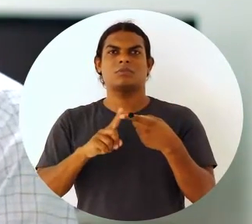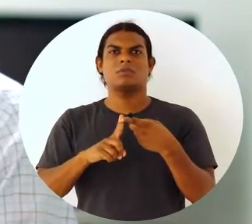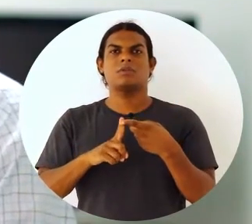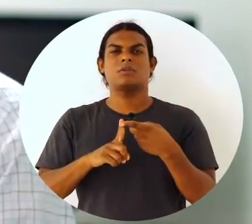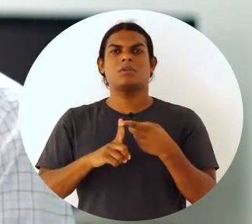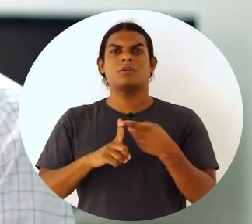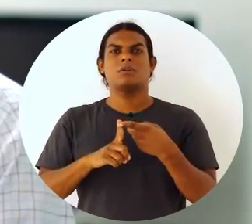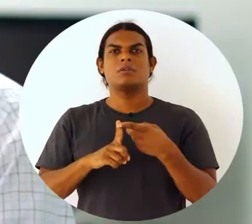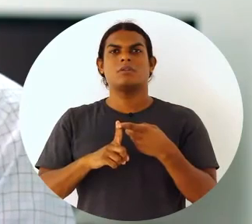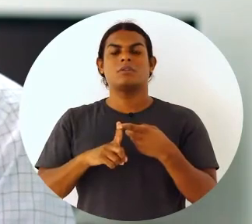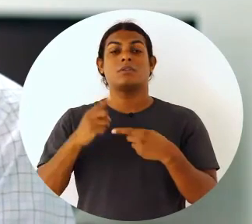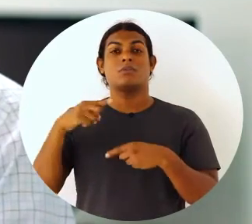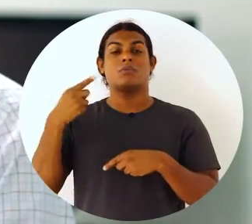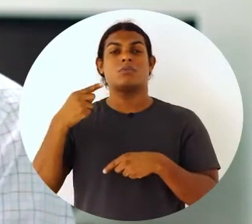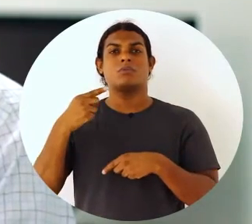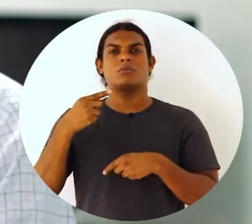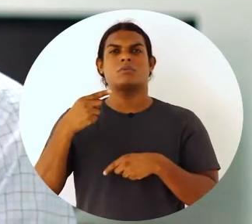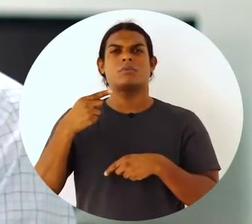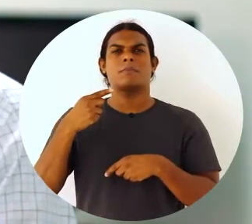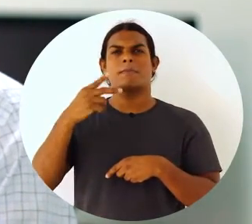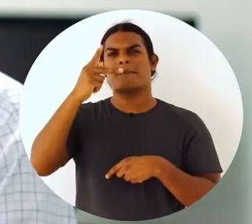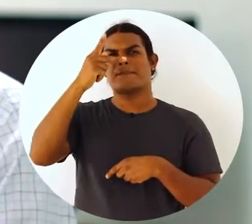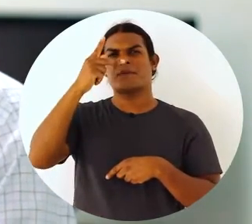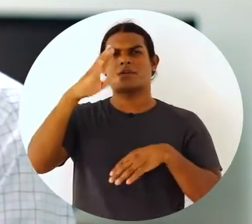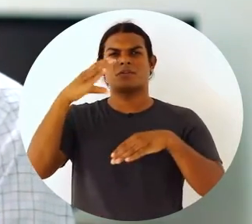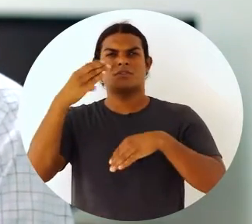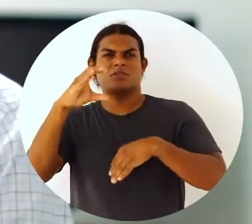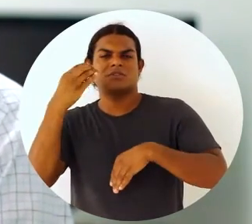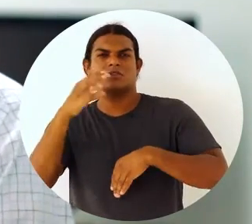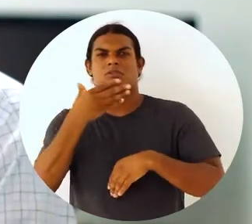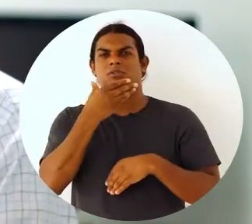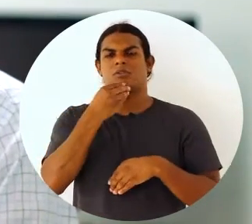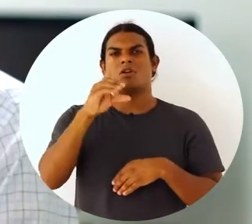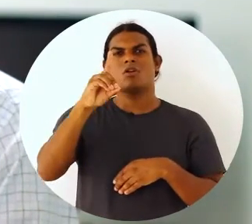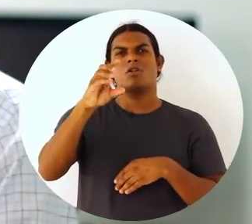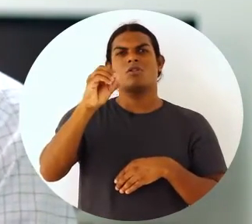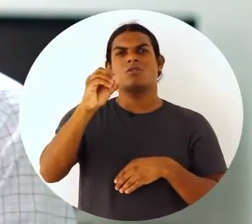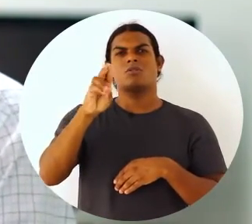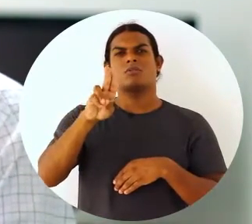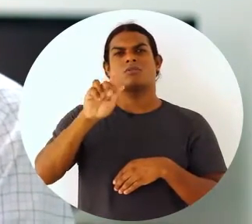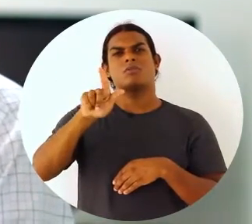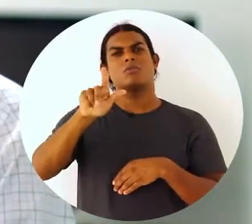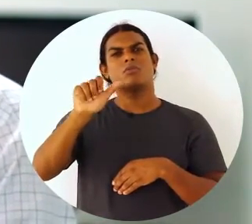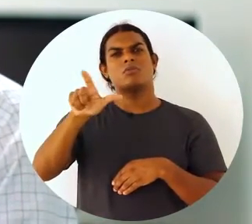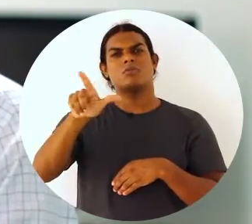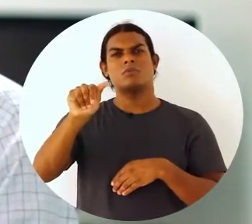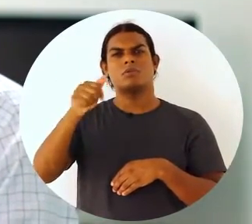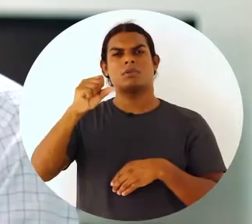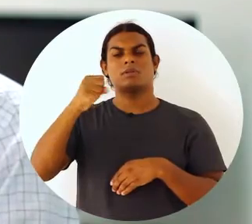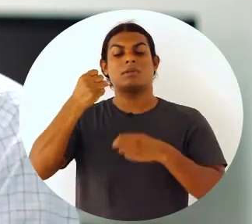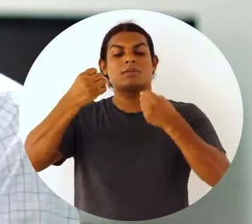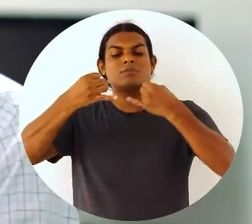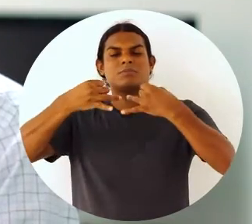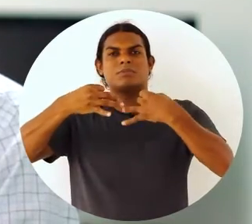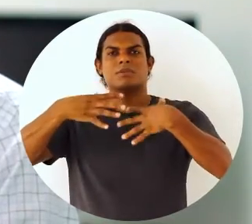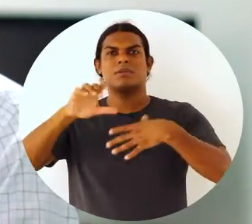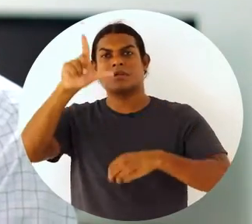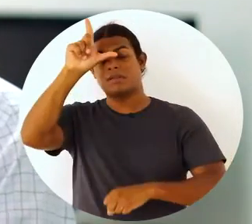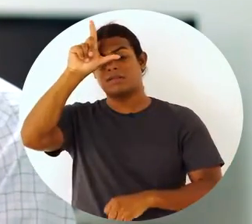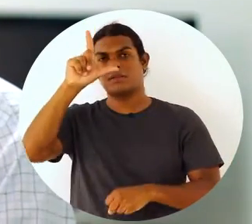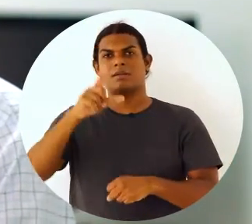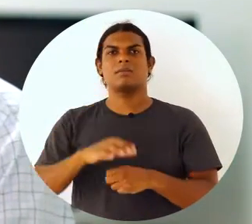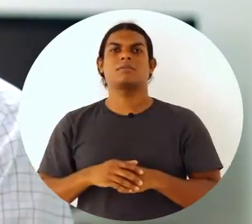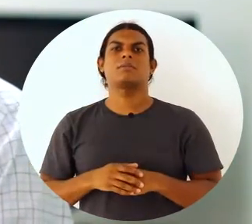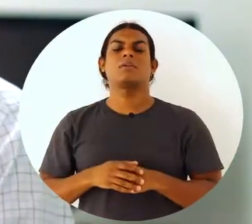outro estudioso, que era Douglas MacGregor, que ele falava da influência, da liderança nesse processo motivacional.